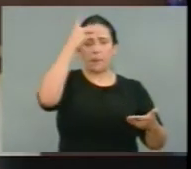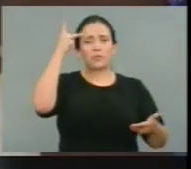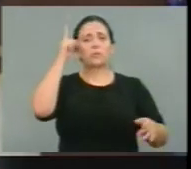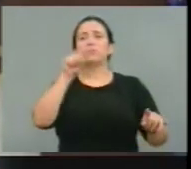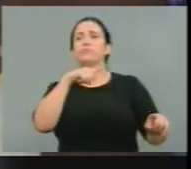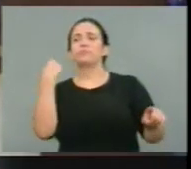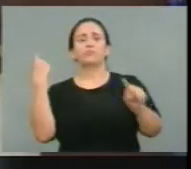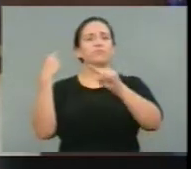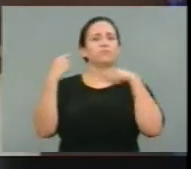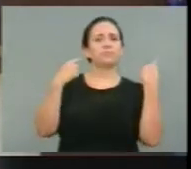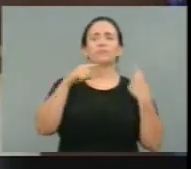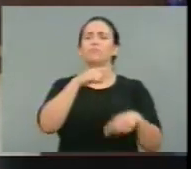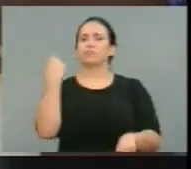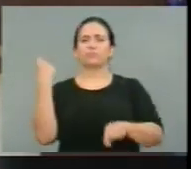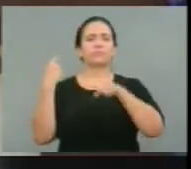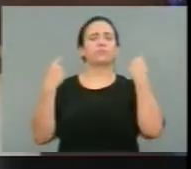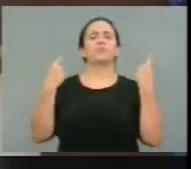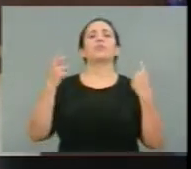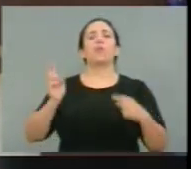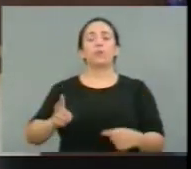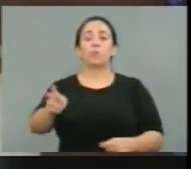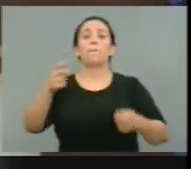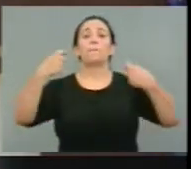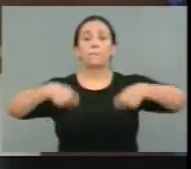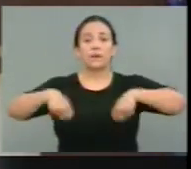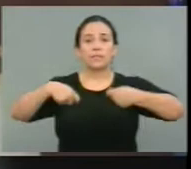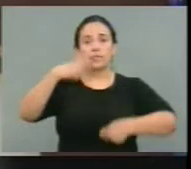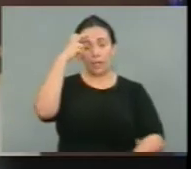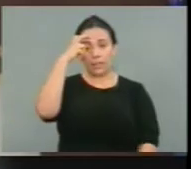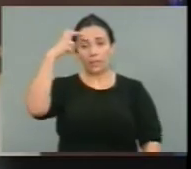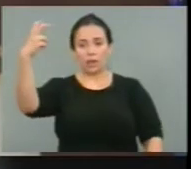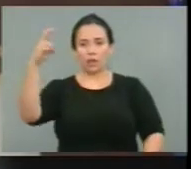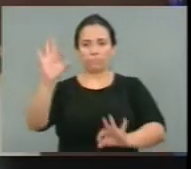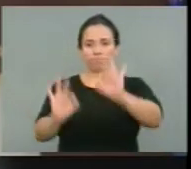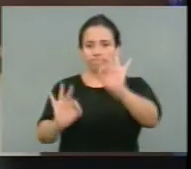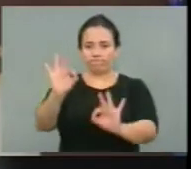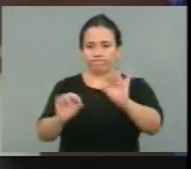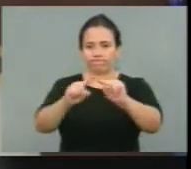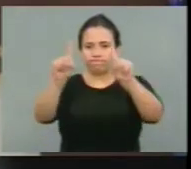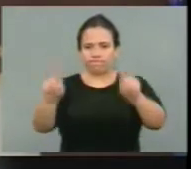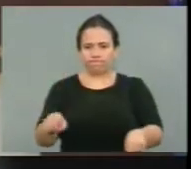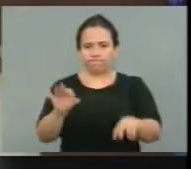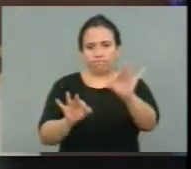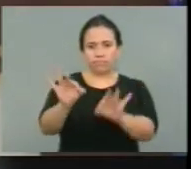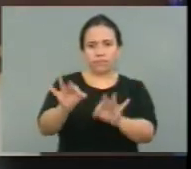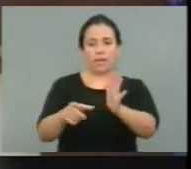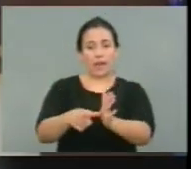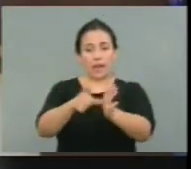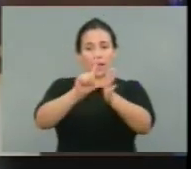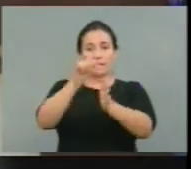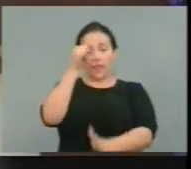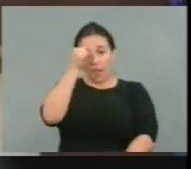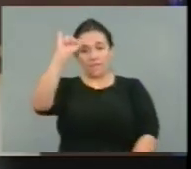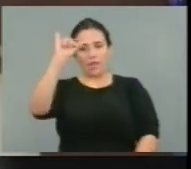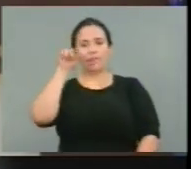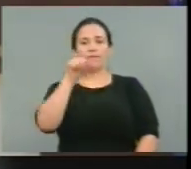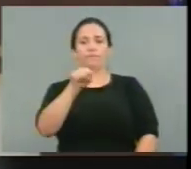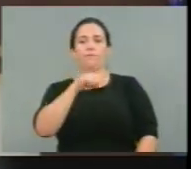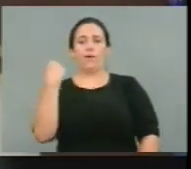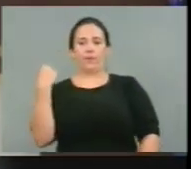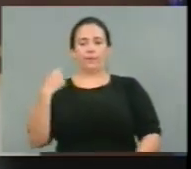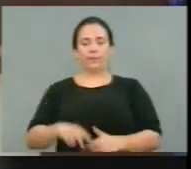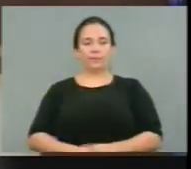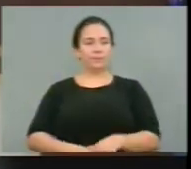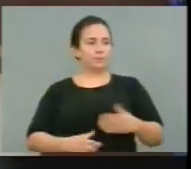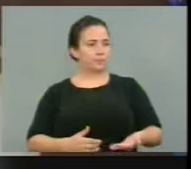evitar que pessoas mortas caiam. Nós temos que ter inteligência, planejamento, capacidade de prevenção. Deputado Carlos Felipe, deputado Tomás